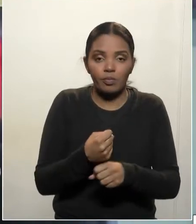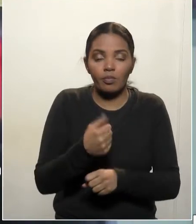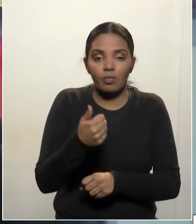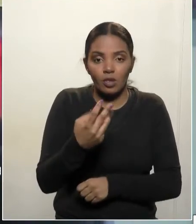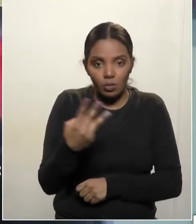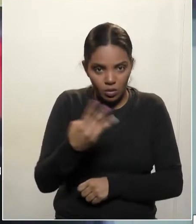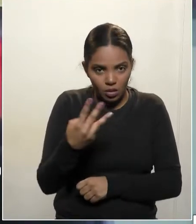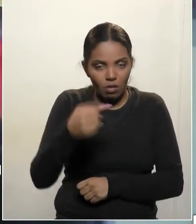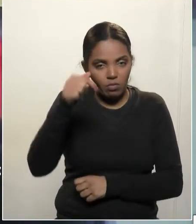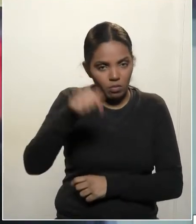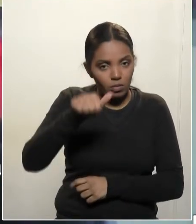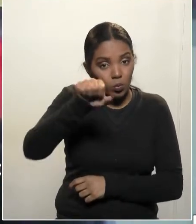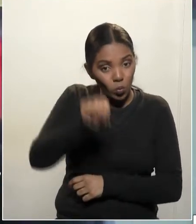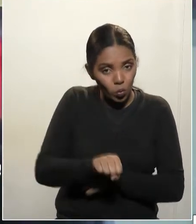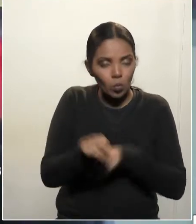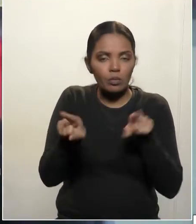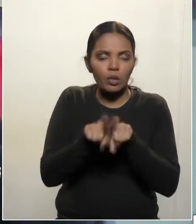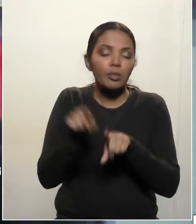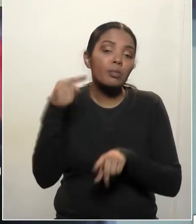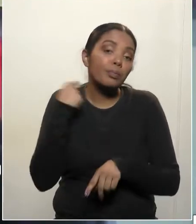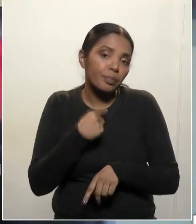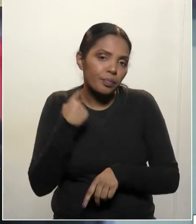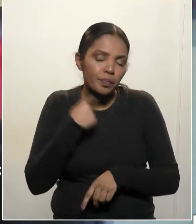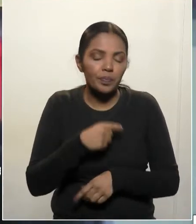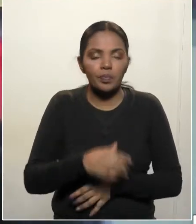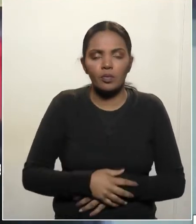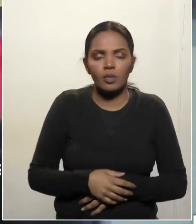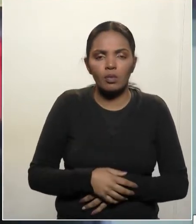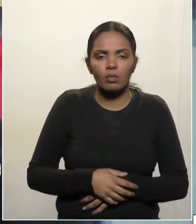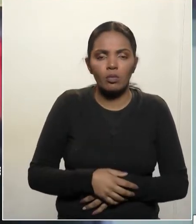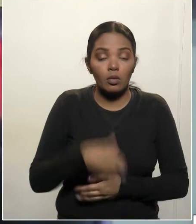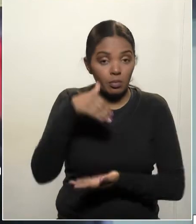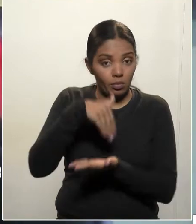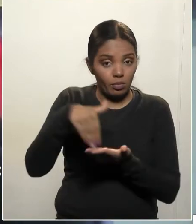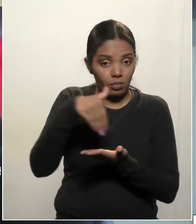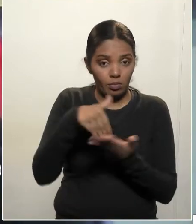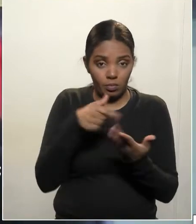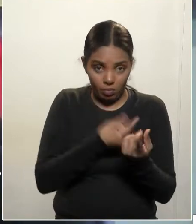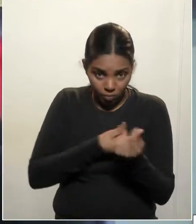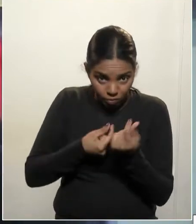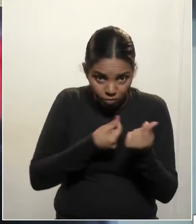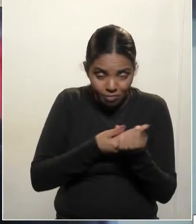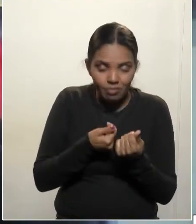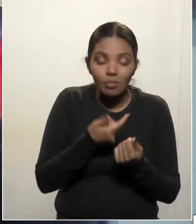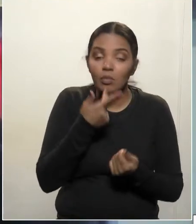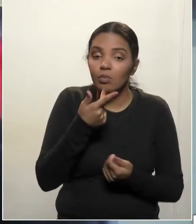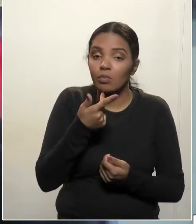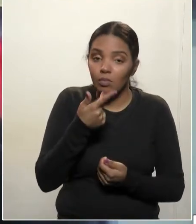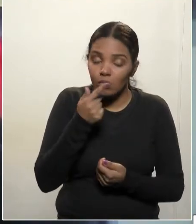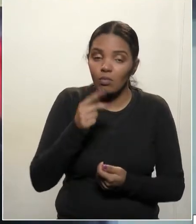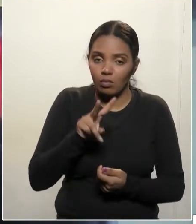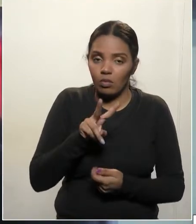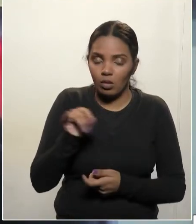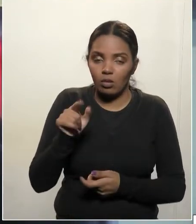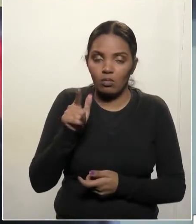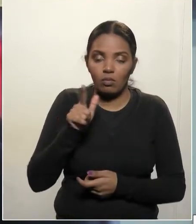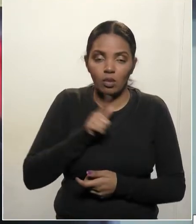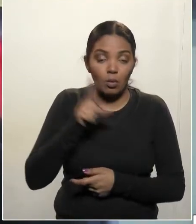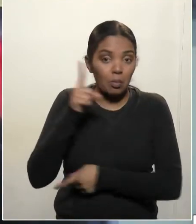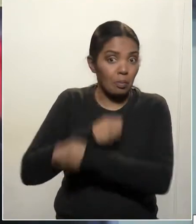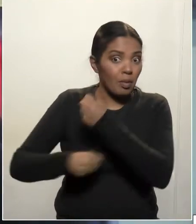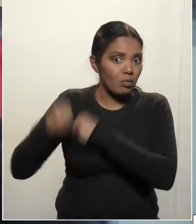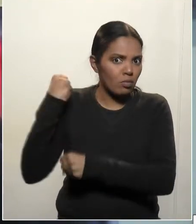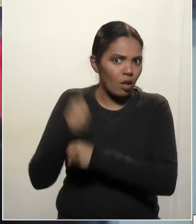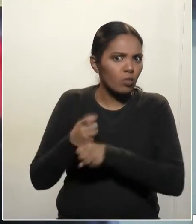do Sul, mais Minas Gerais, e o secretário René Garcia, na entrevista, disse que o superávit de R$ 2,1 bilhões obtidos no ano